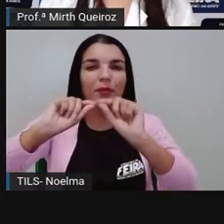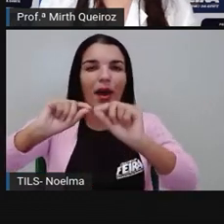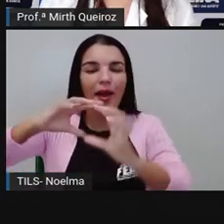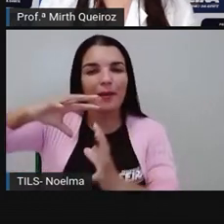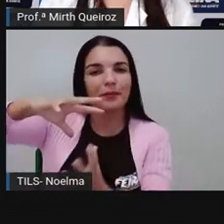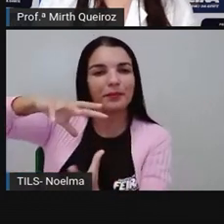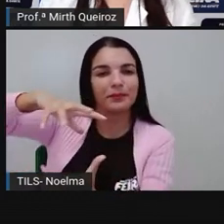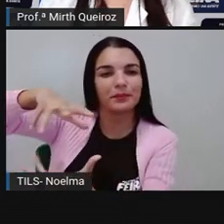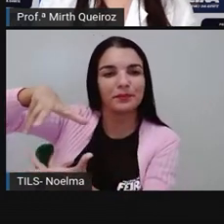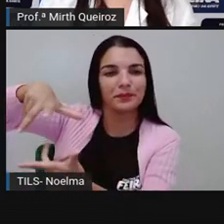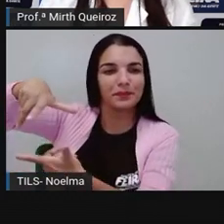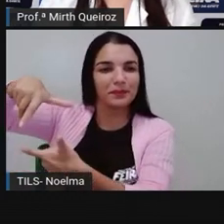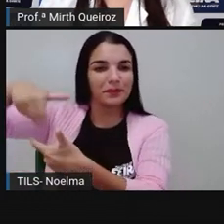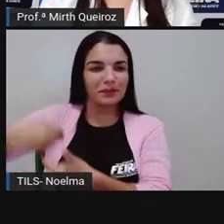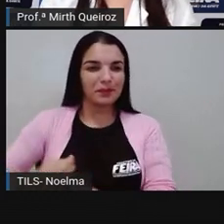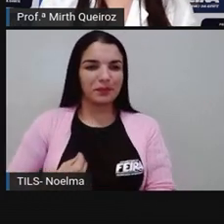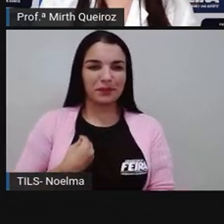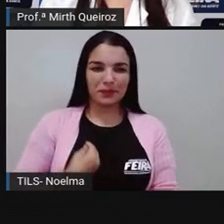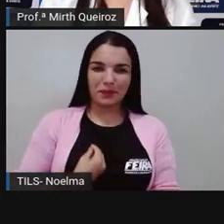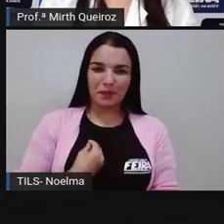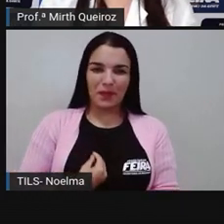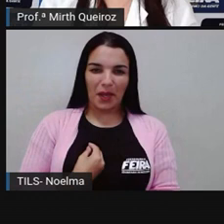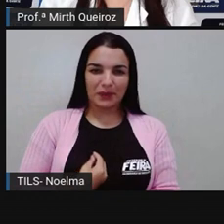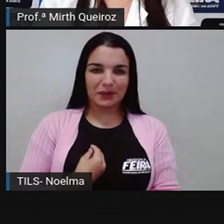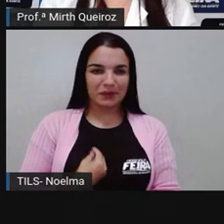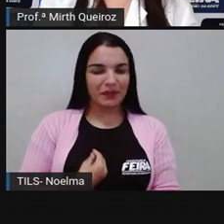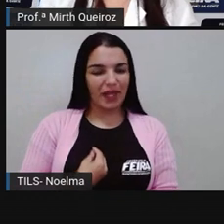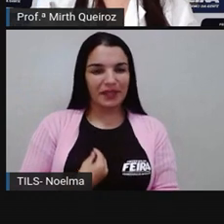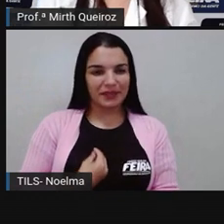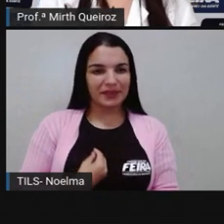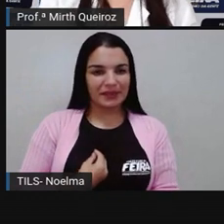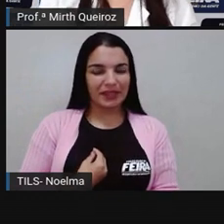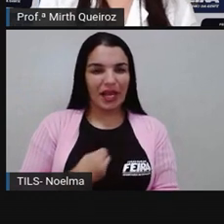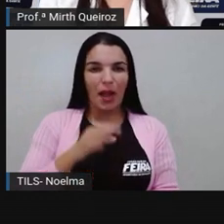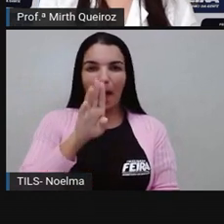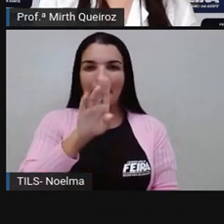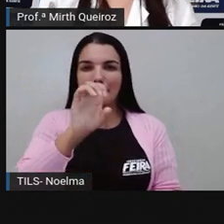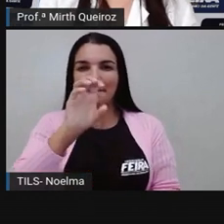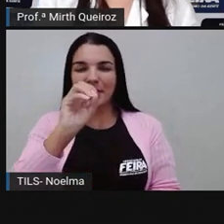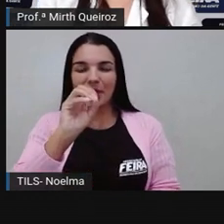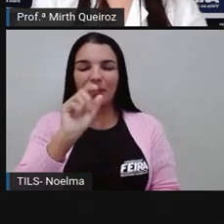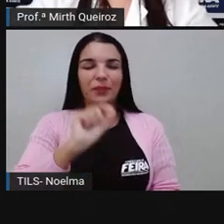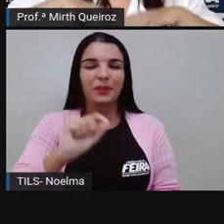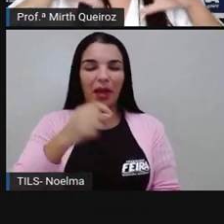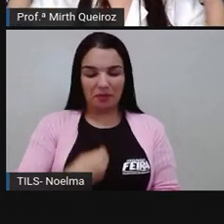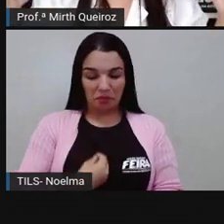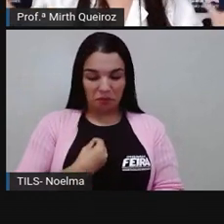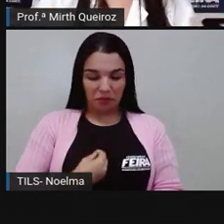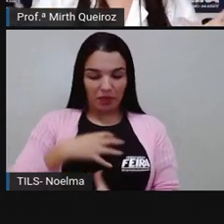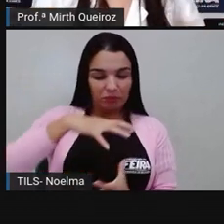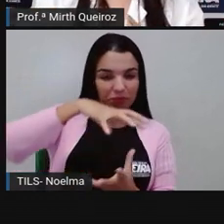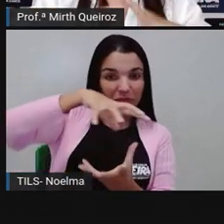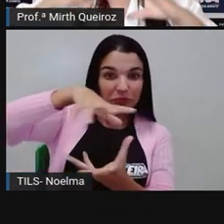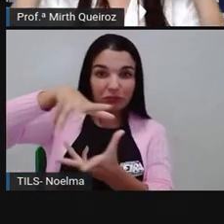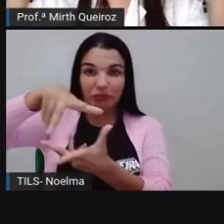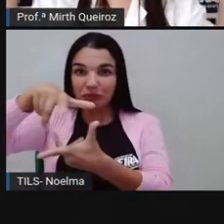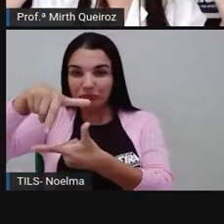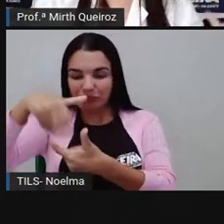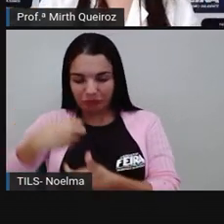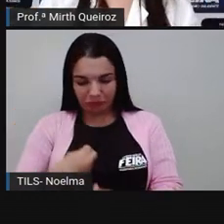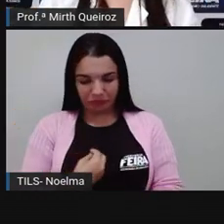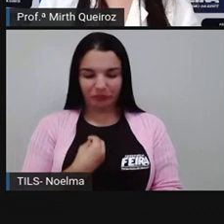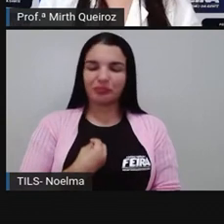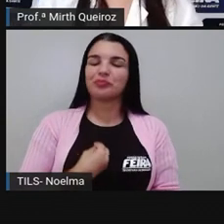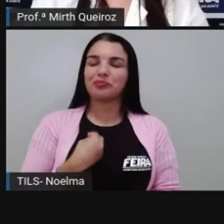biosfera, Proulx? Eu já disse na outra aula para vocês, né? Bio vem de vida, esfera, esfera, né? Uma esfera